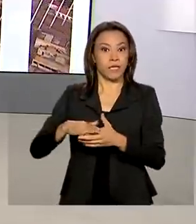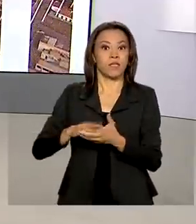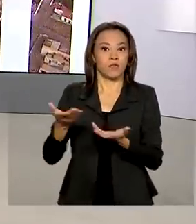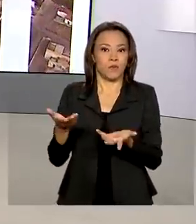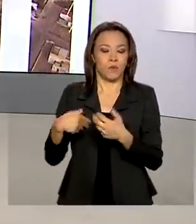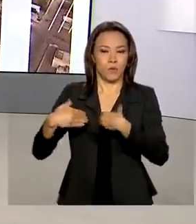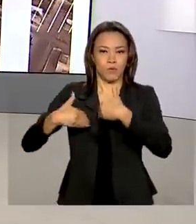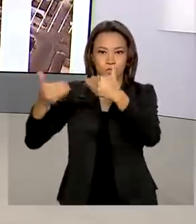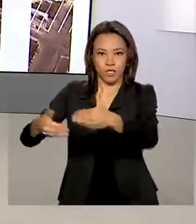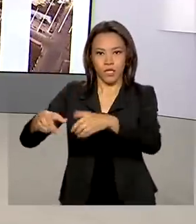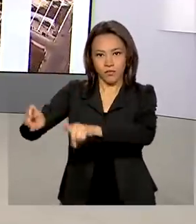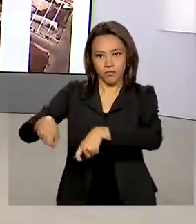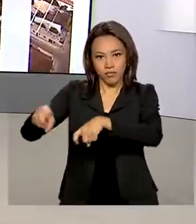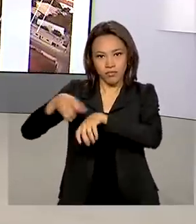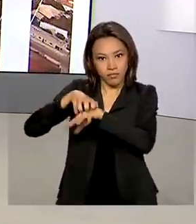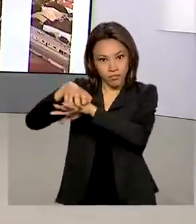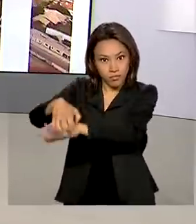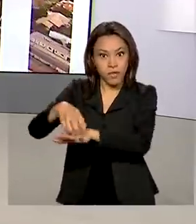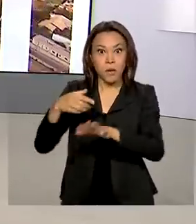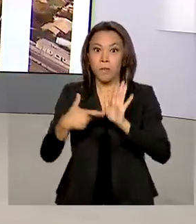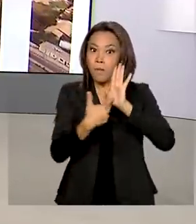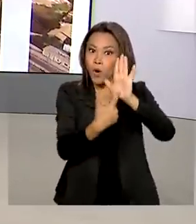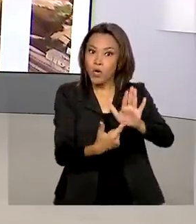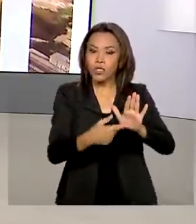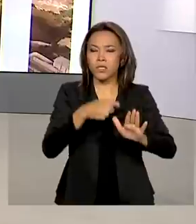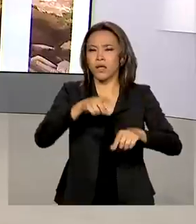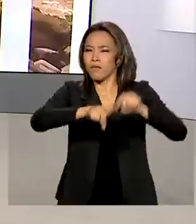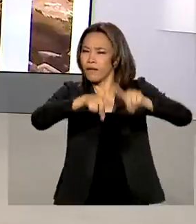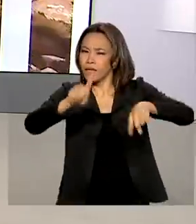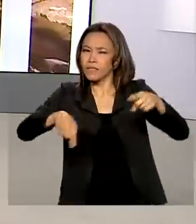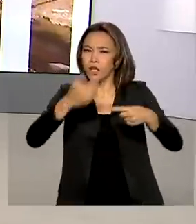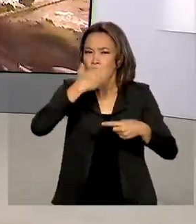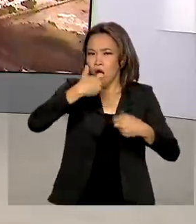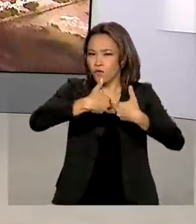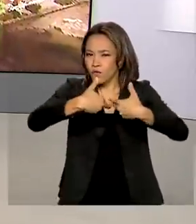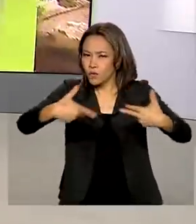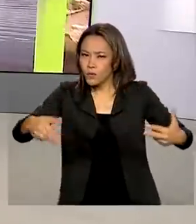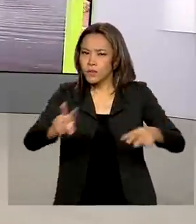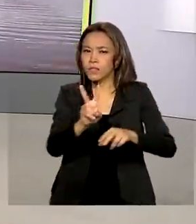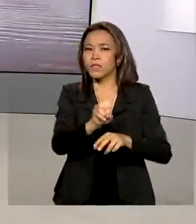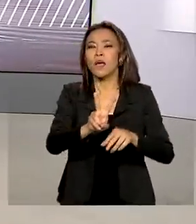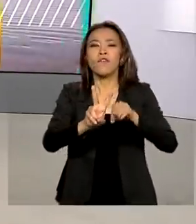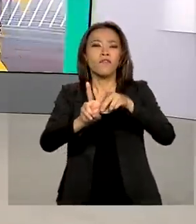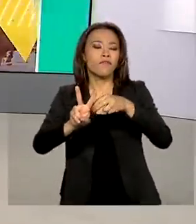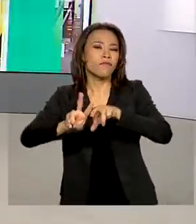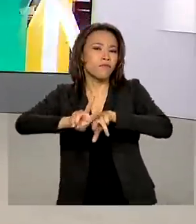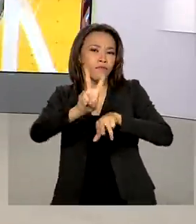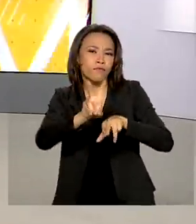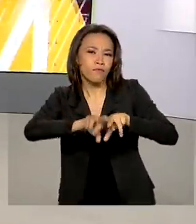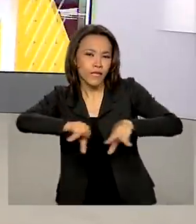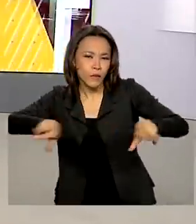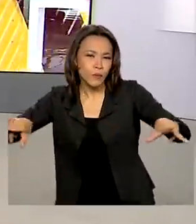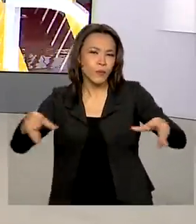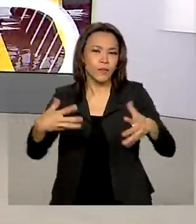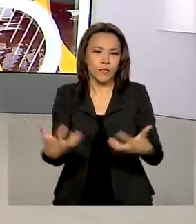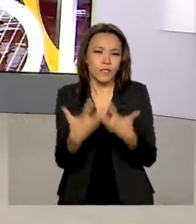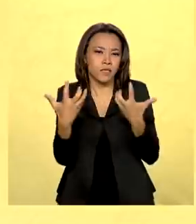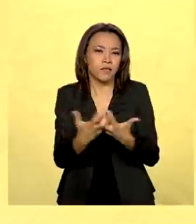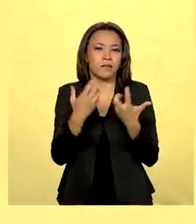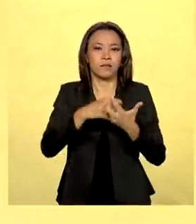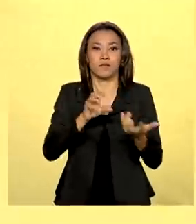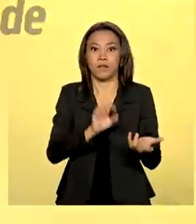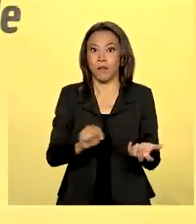mostra toda semana o sobe e desce nos preços de frutas, verduras e hortaliças nas ceasas de todo o país.